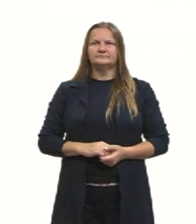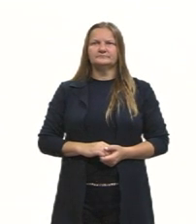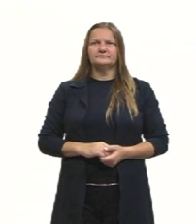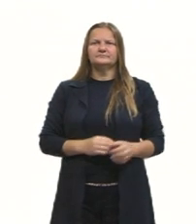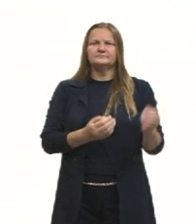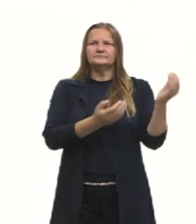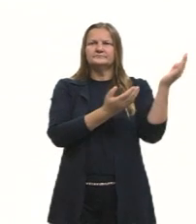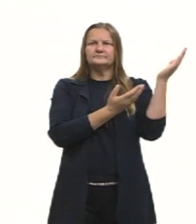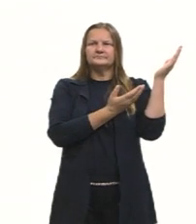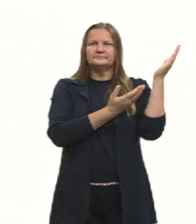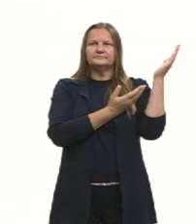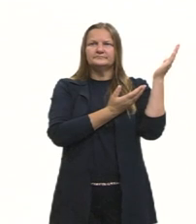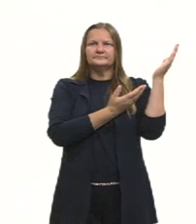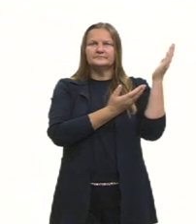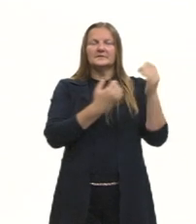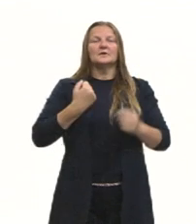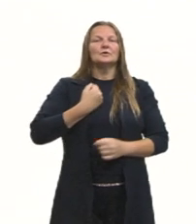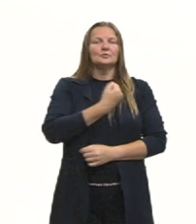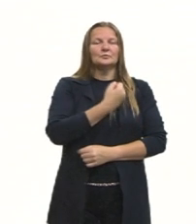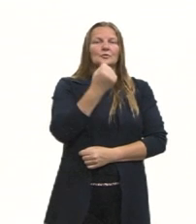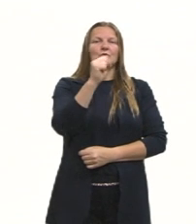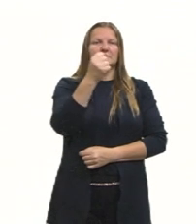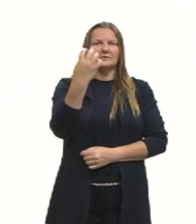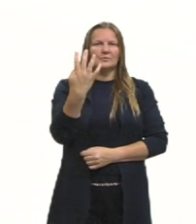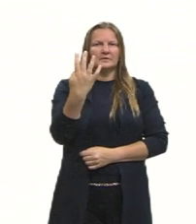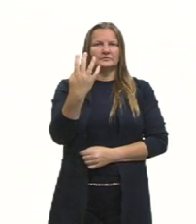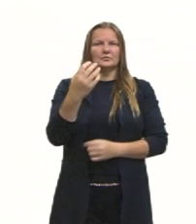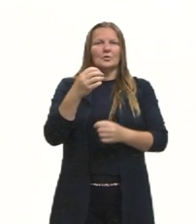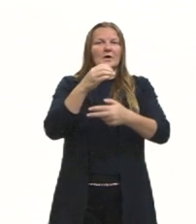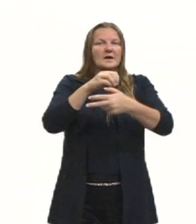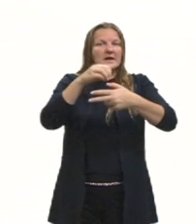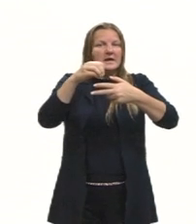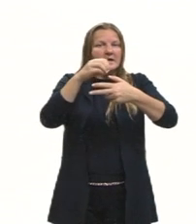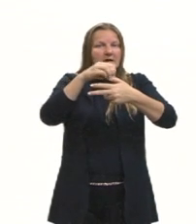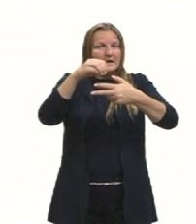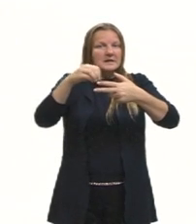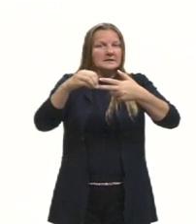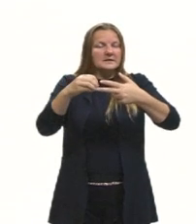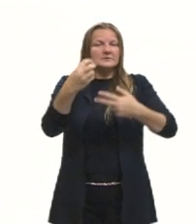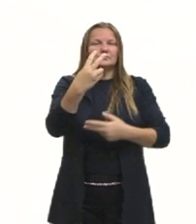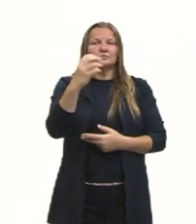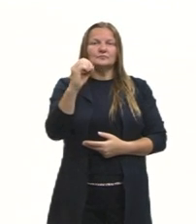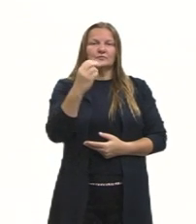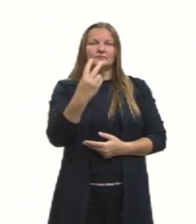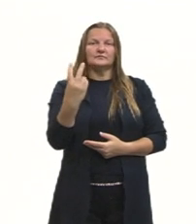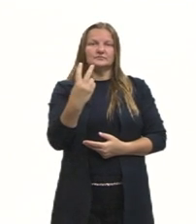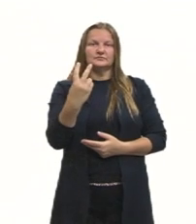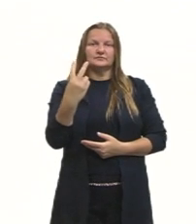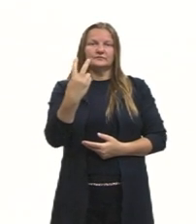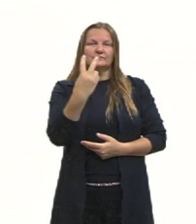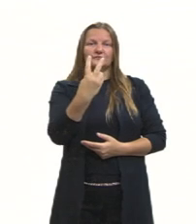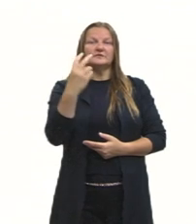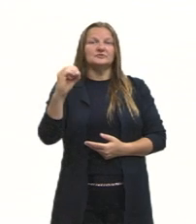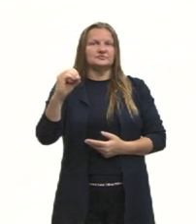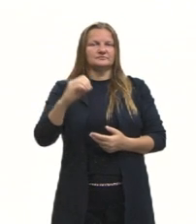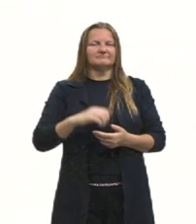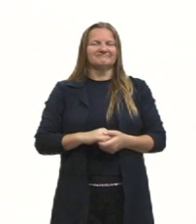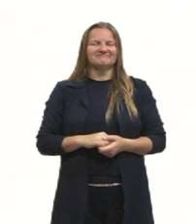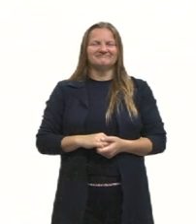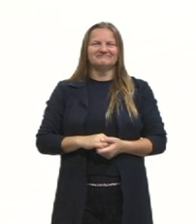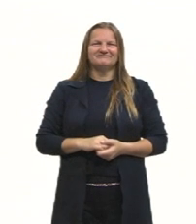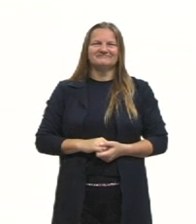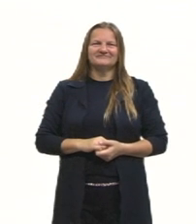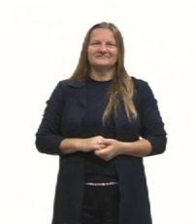Questão 84 do Enem de 2020, né? São os dois últimos Enems. E aí nós vamos ler essa questão.